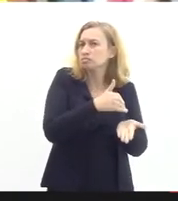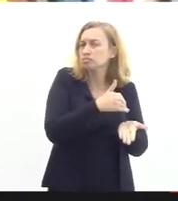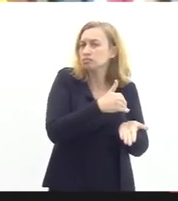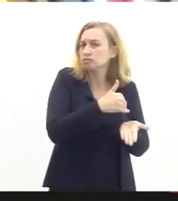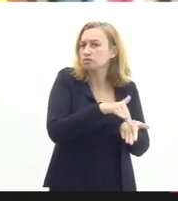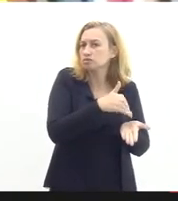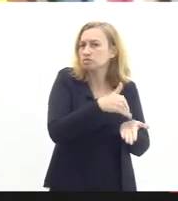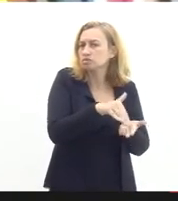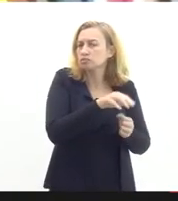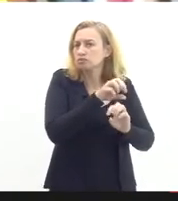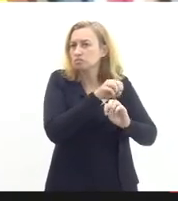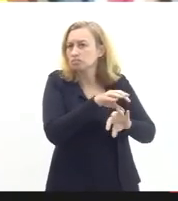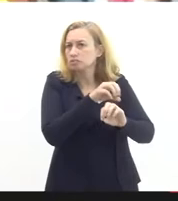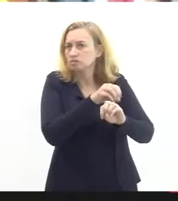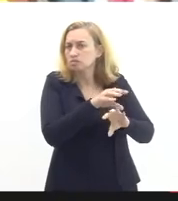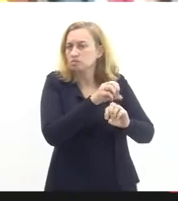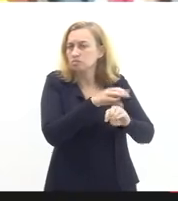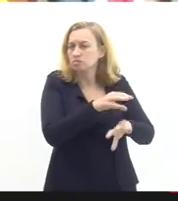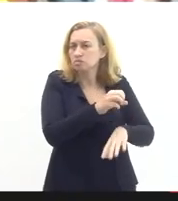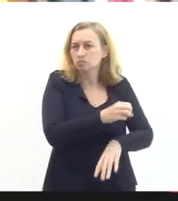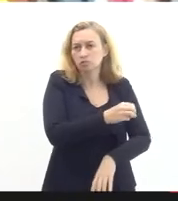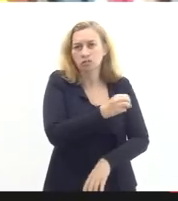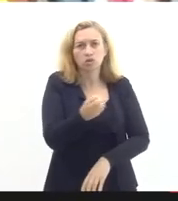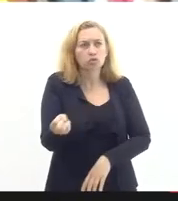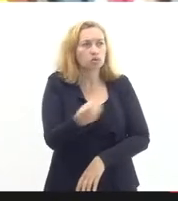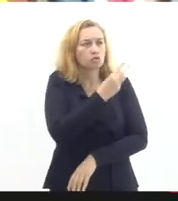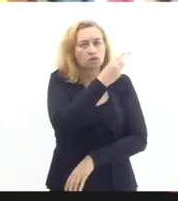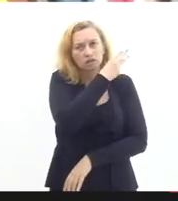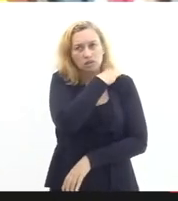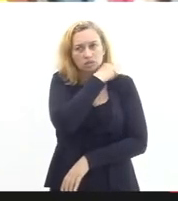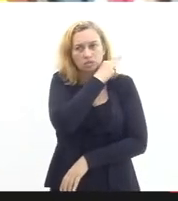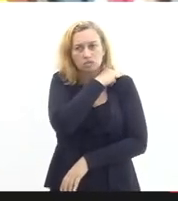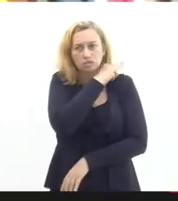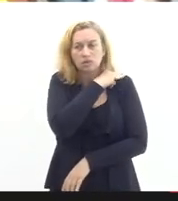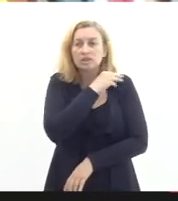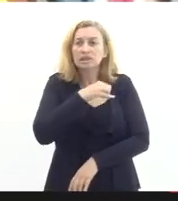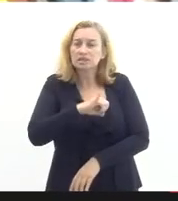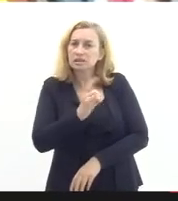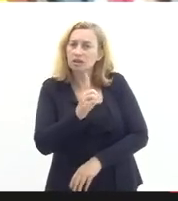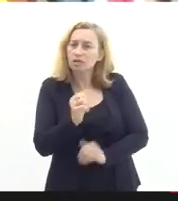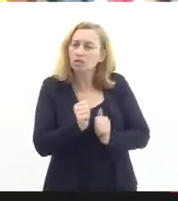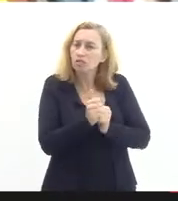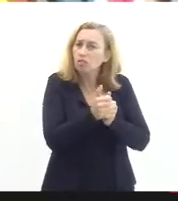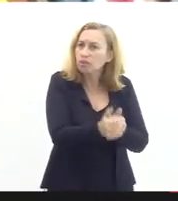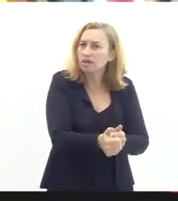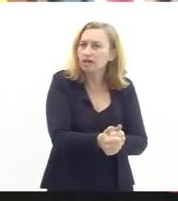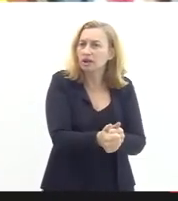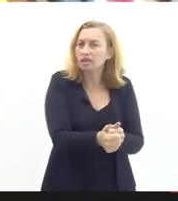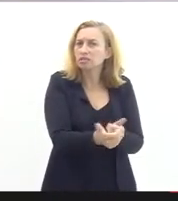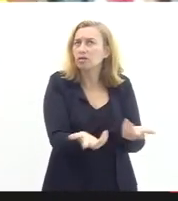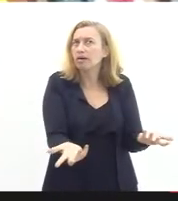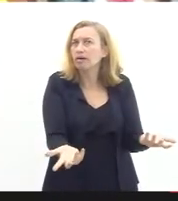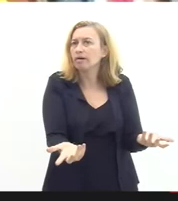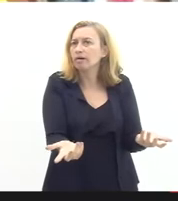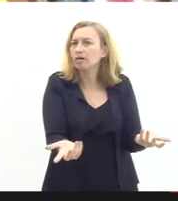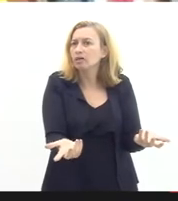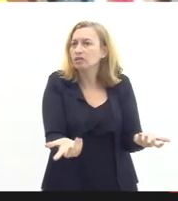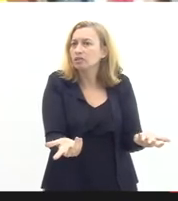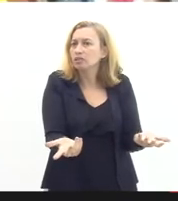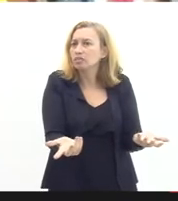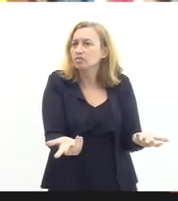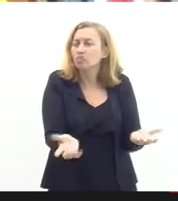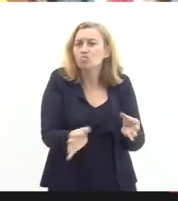ensino médio se isso não vem acompanhado de um